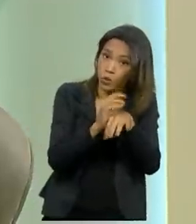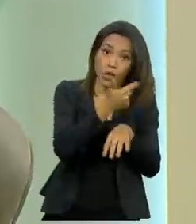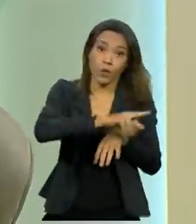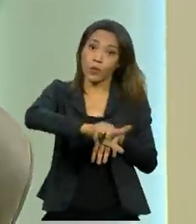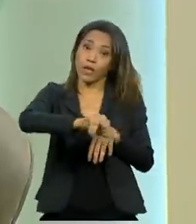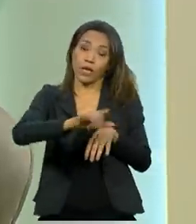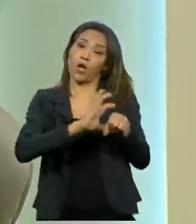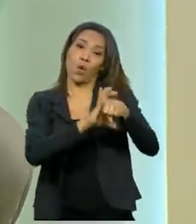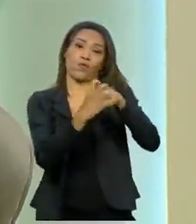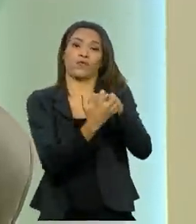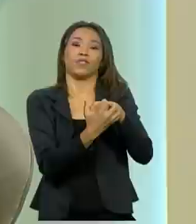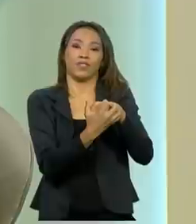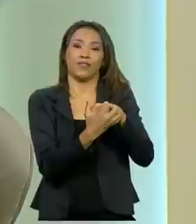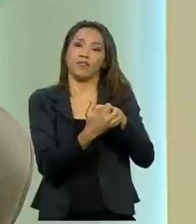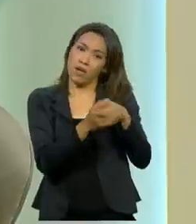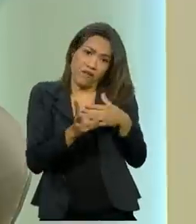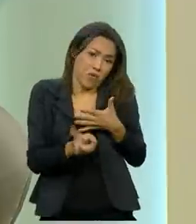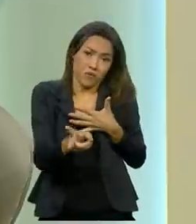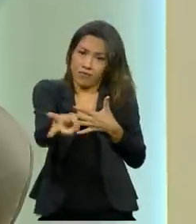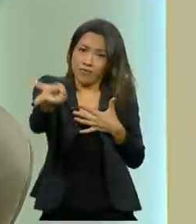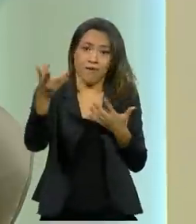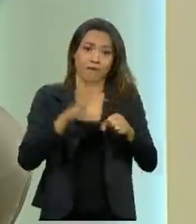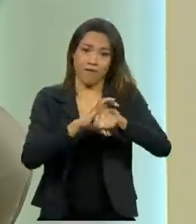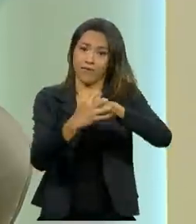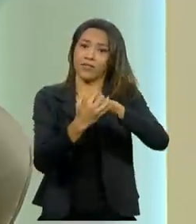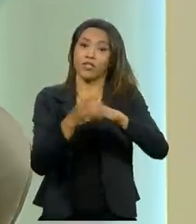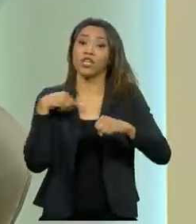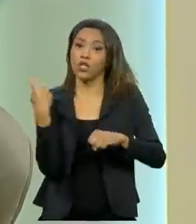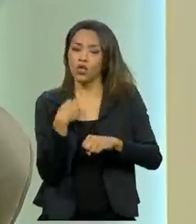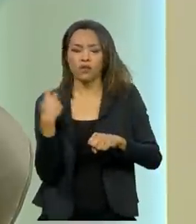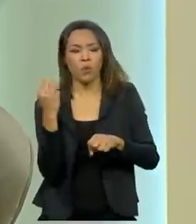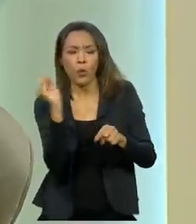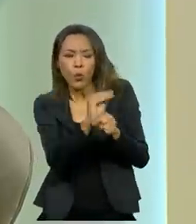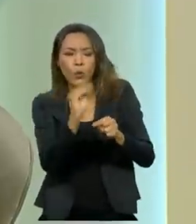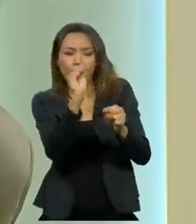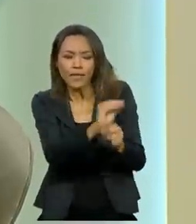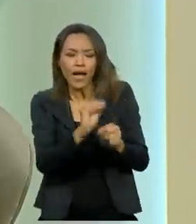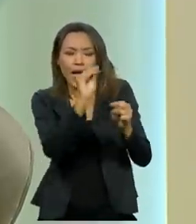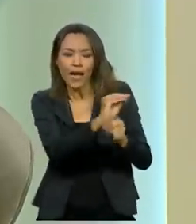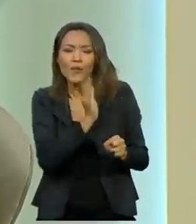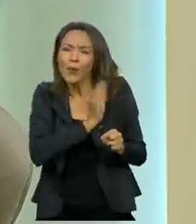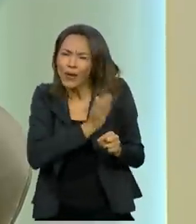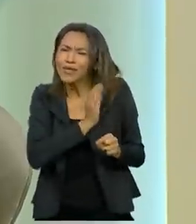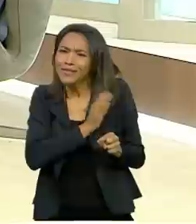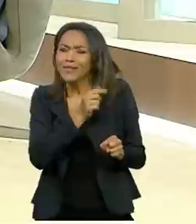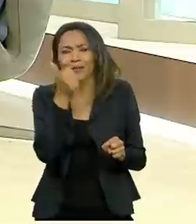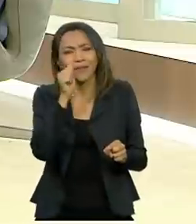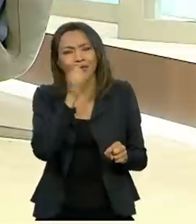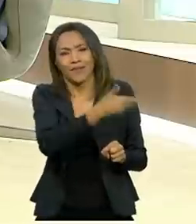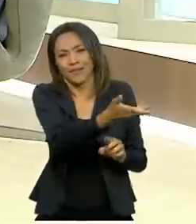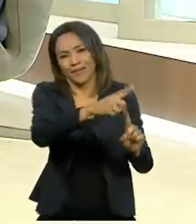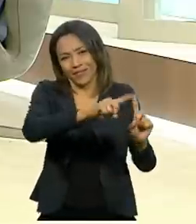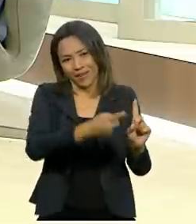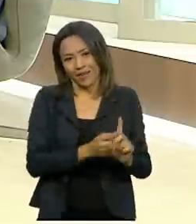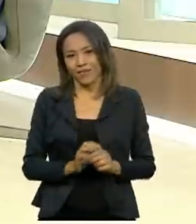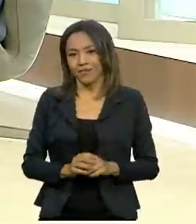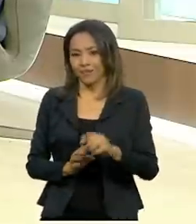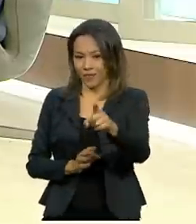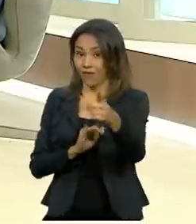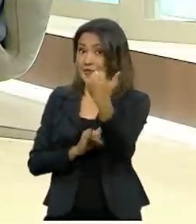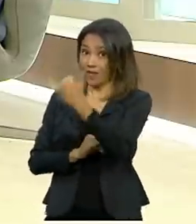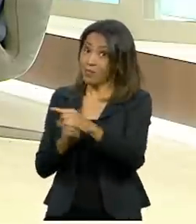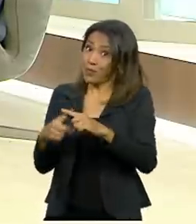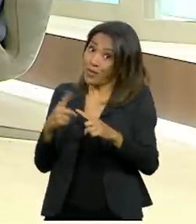acabar com ela. E vamos continuar cuidando com o coração das nossas gestantes. Até porque elas